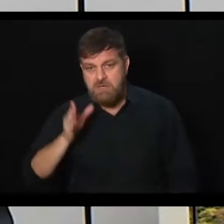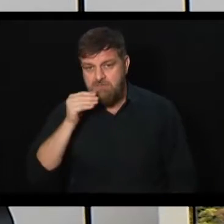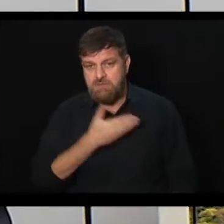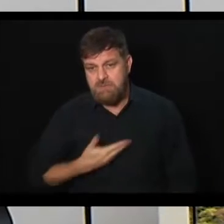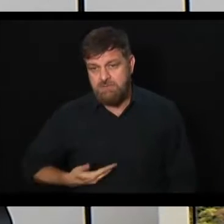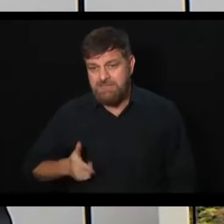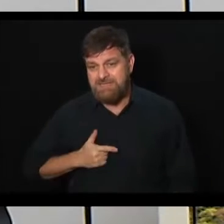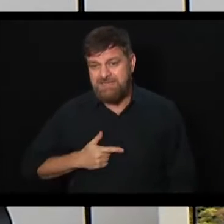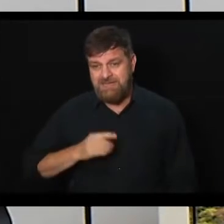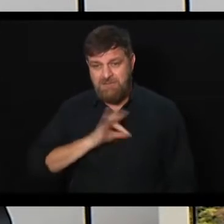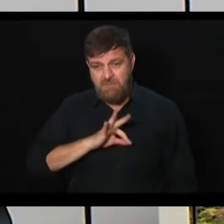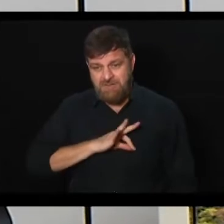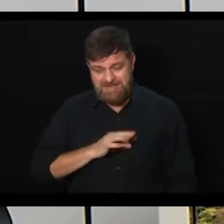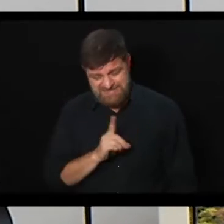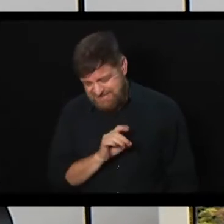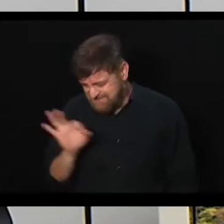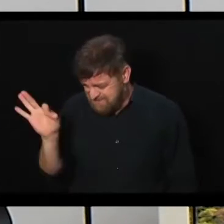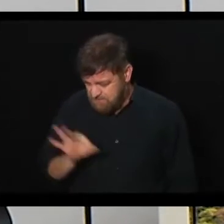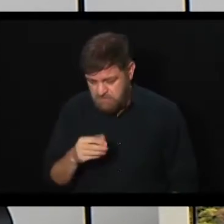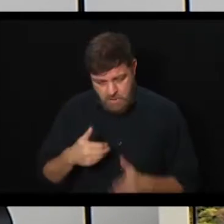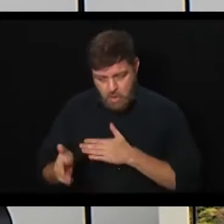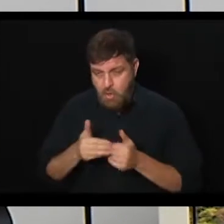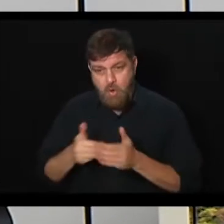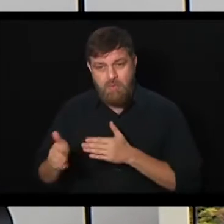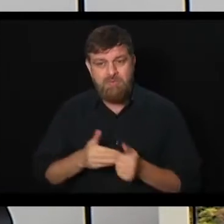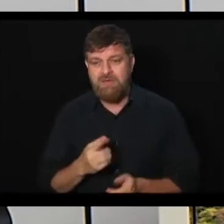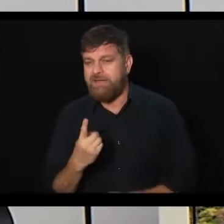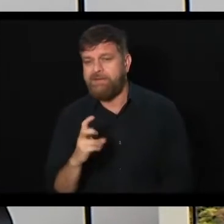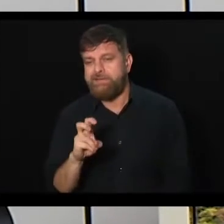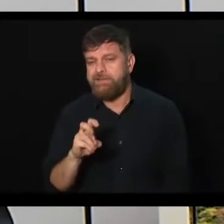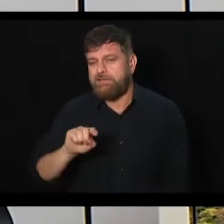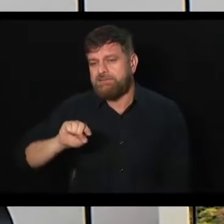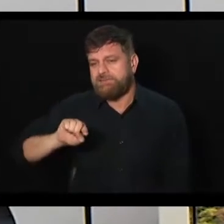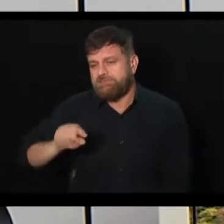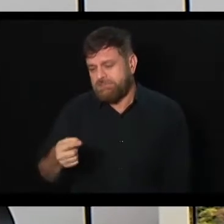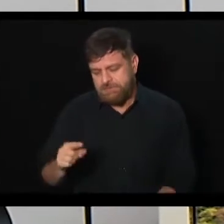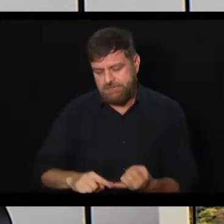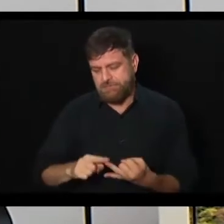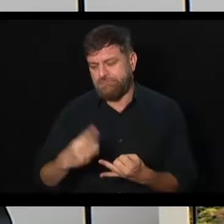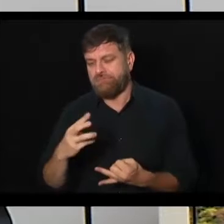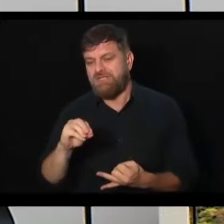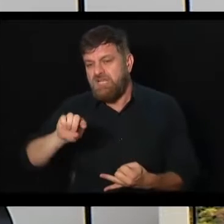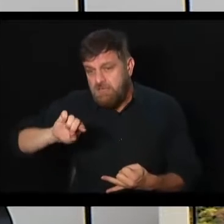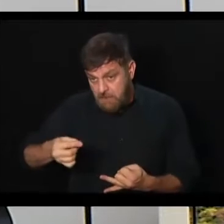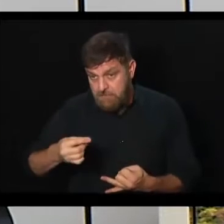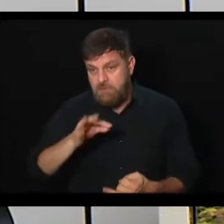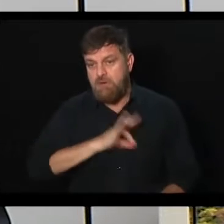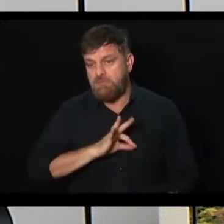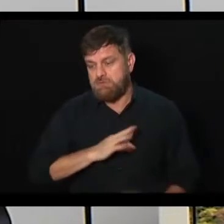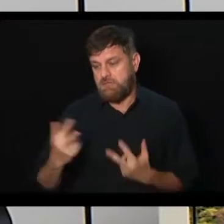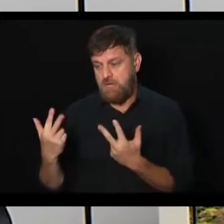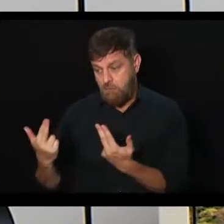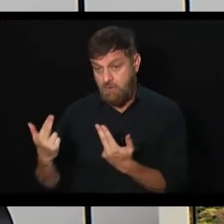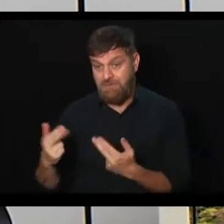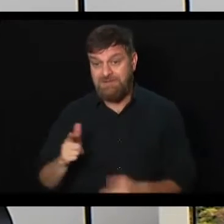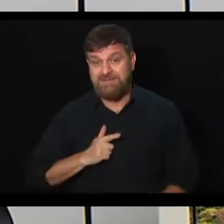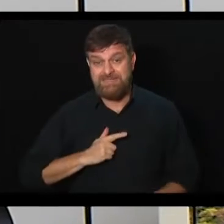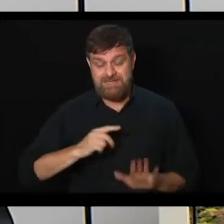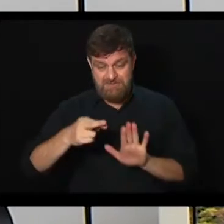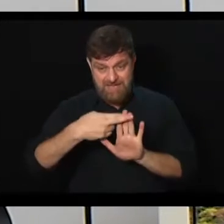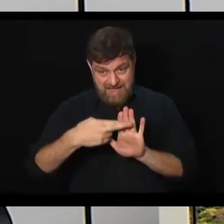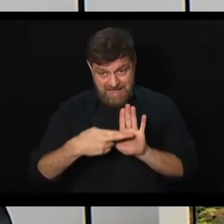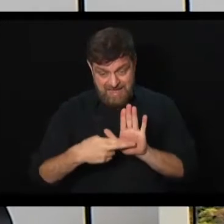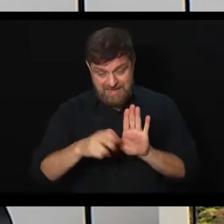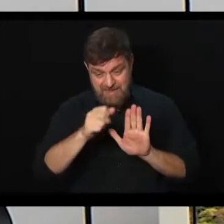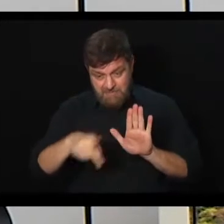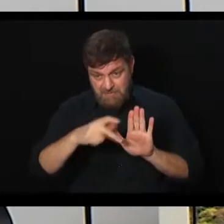com o salário integral, independente de qual seja, se é 5, 10, 15, 20, 30 mil, ele aposenta desta maneira. Com essa reforma, aqueles que ingressaram